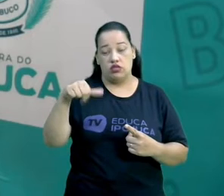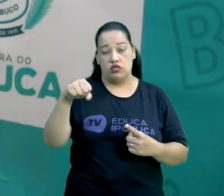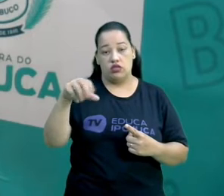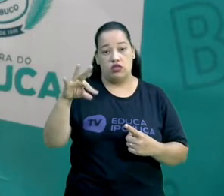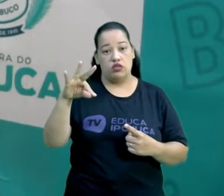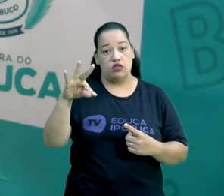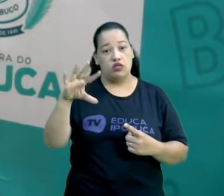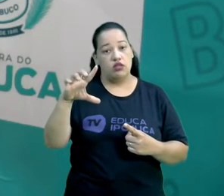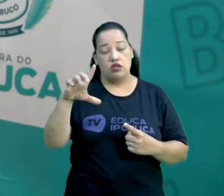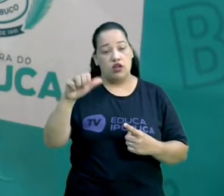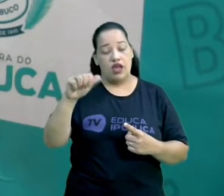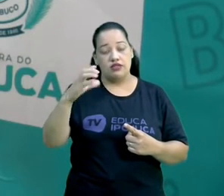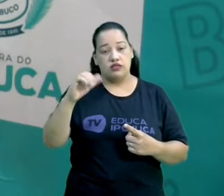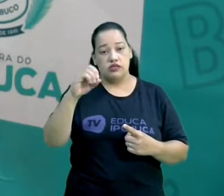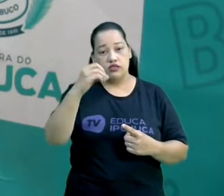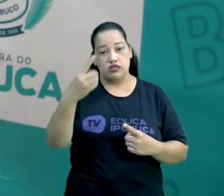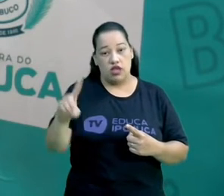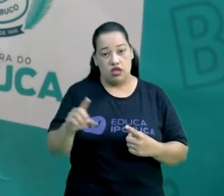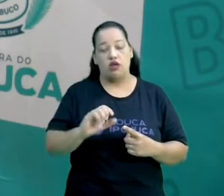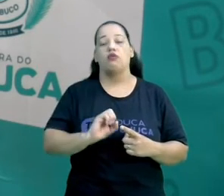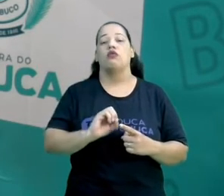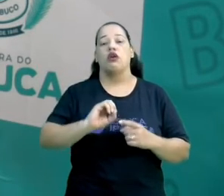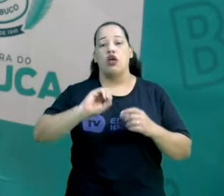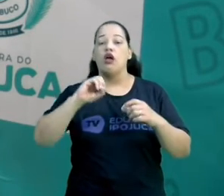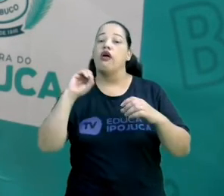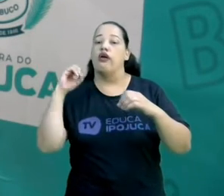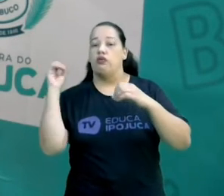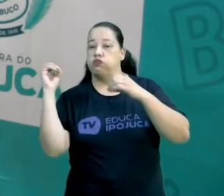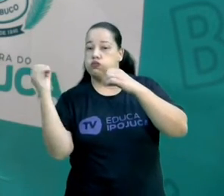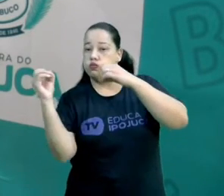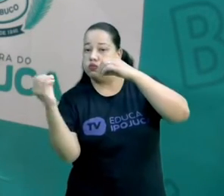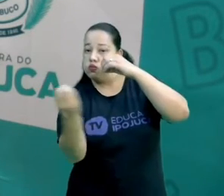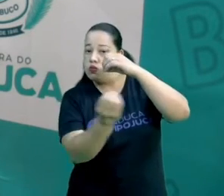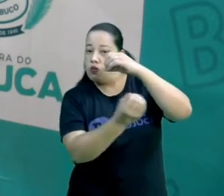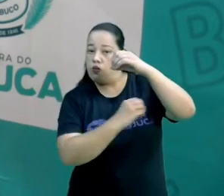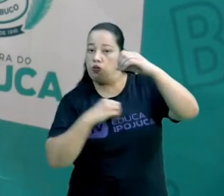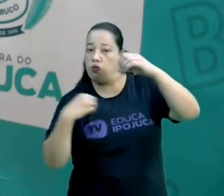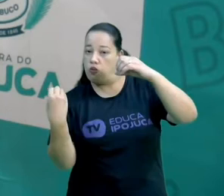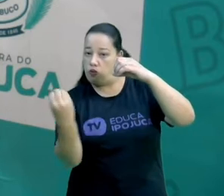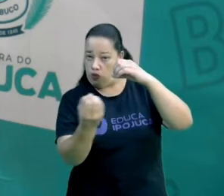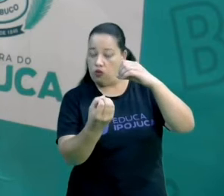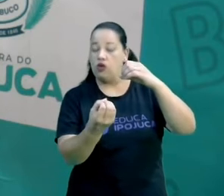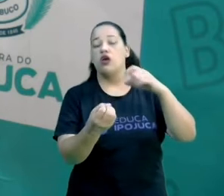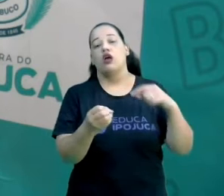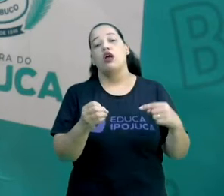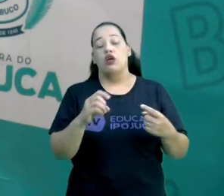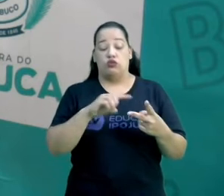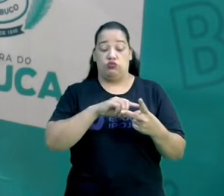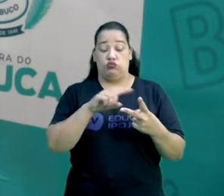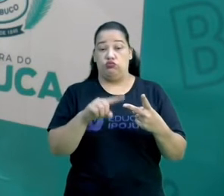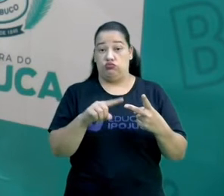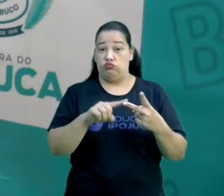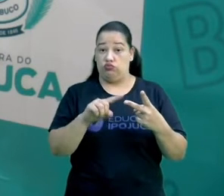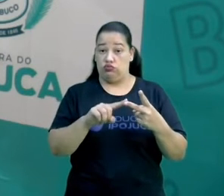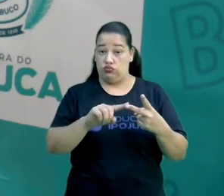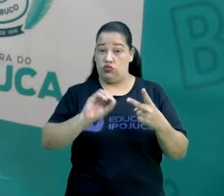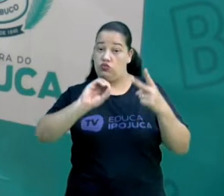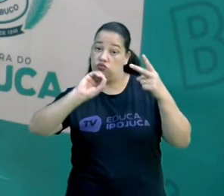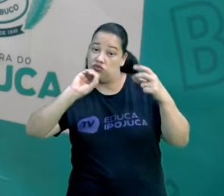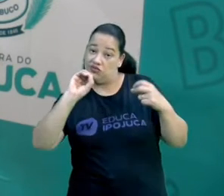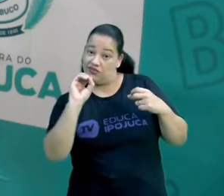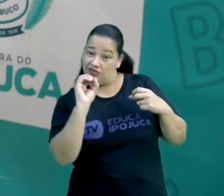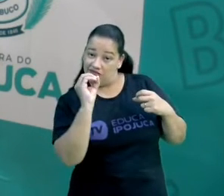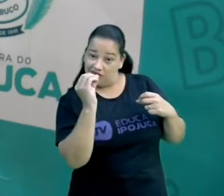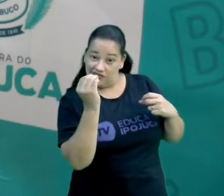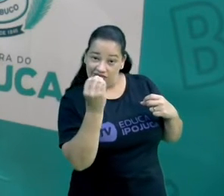Sol. E o outro é o movimento de rotação, ou seja, é quando ele gira em torno do seu